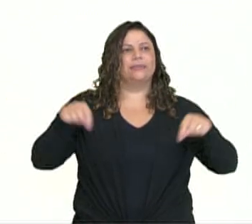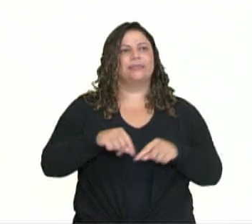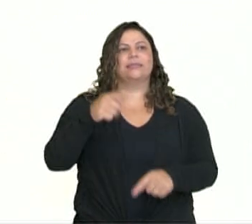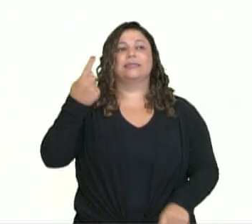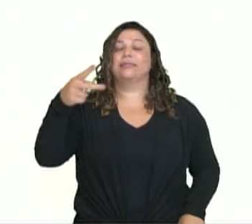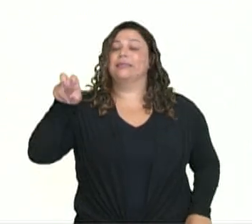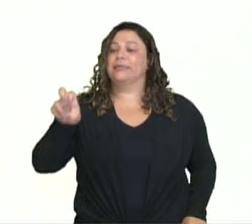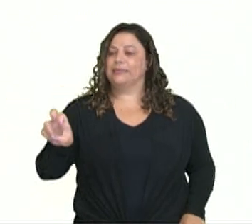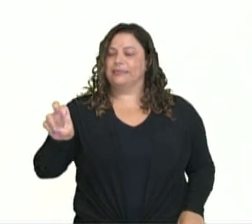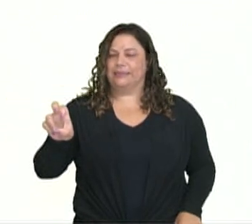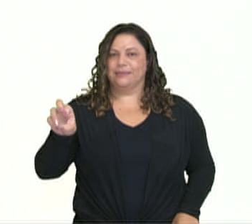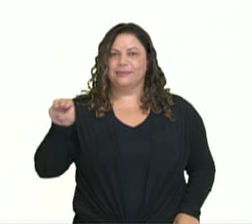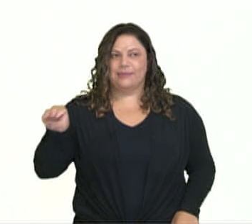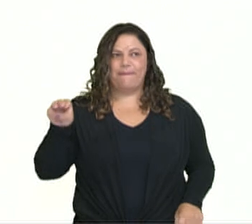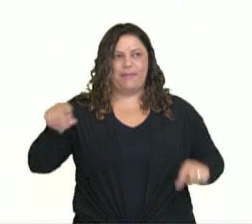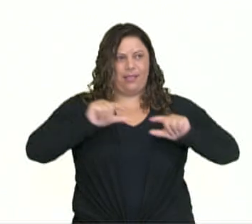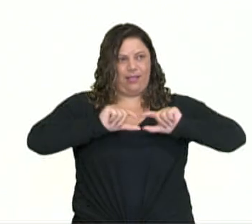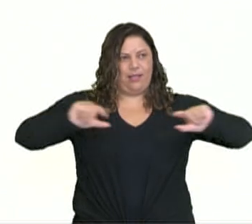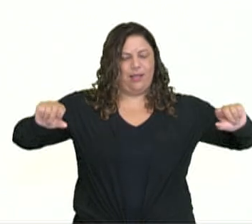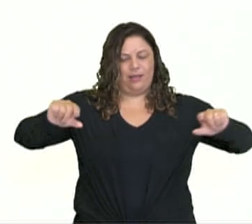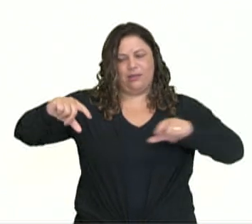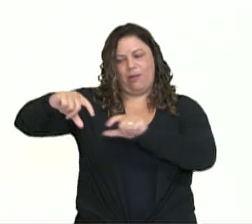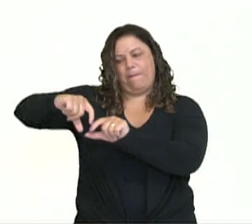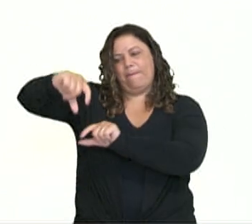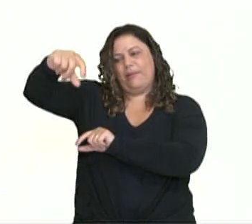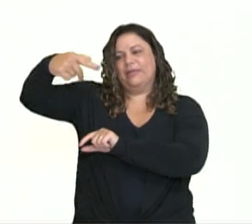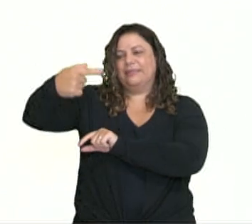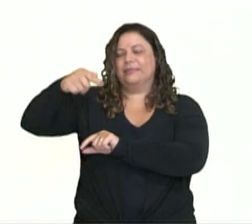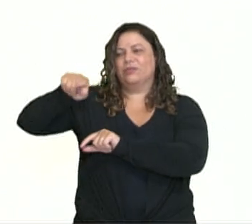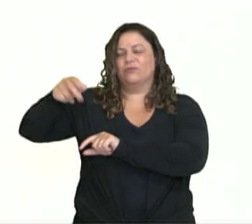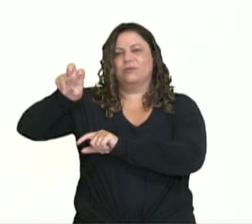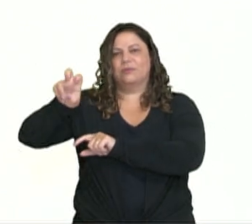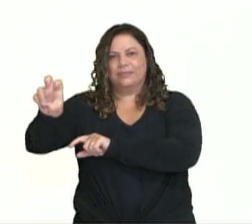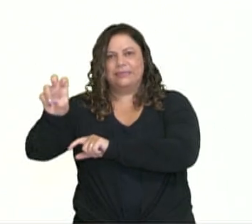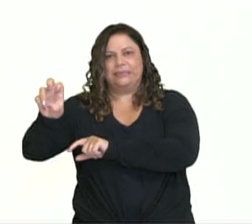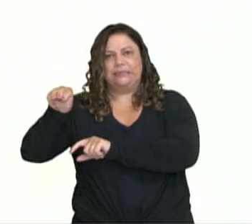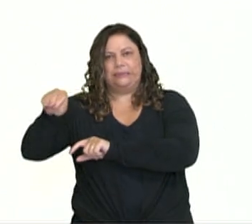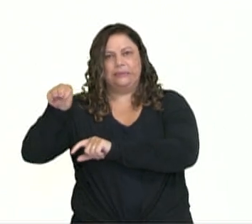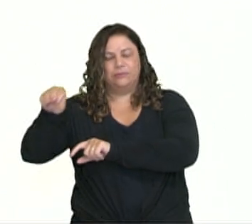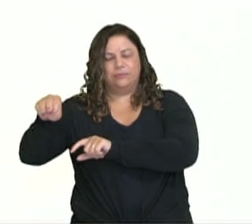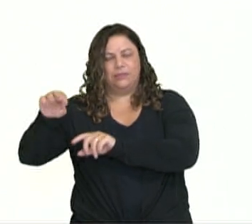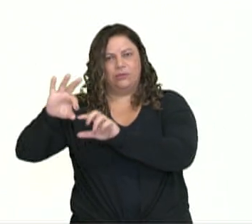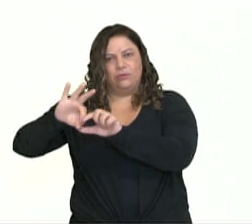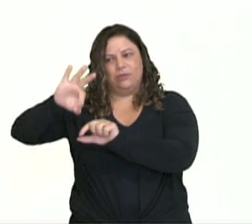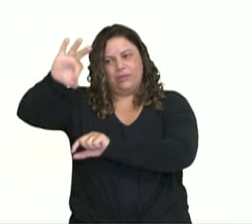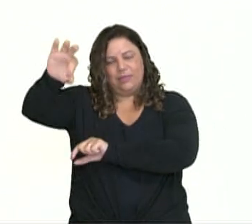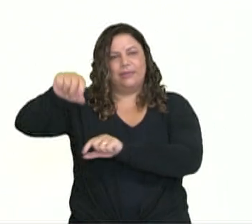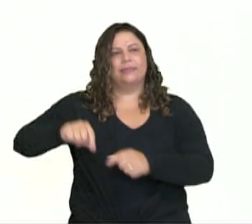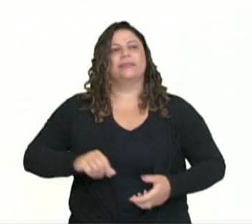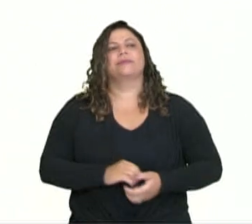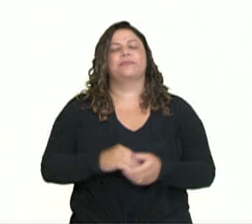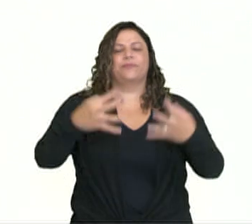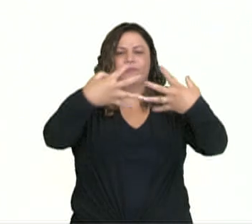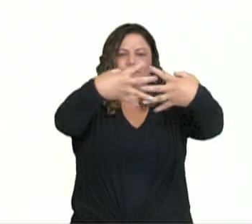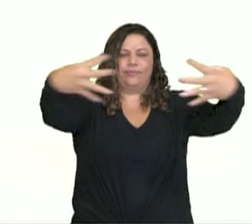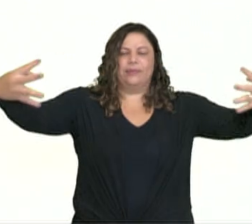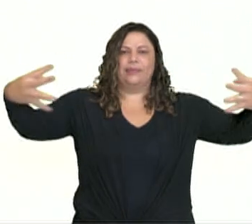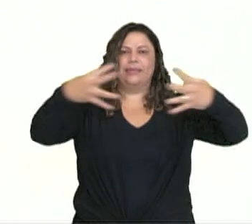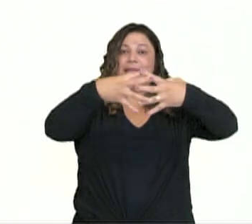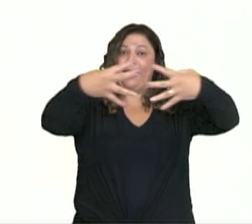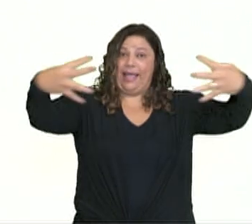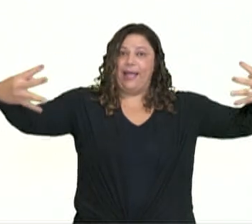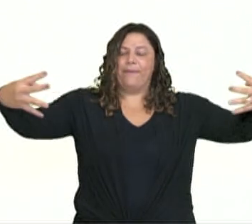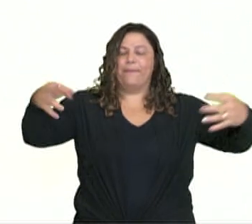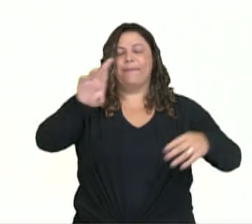Há uma rede como a do vôlei e a peteca tem que ser jogada de um lado da quadra para o outro por cima da